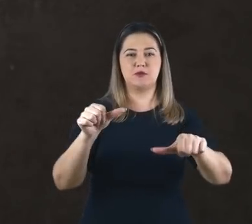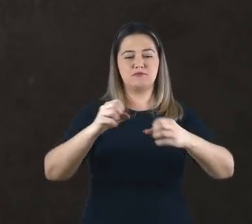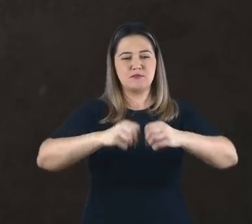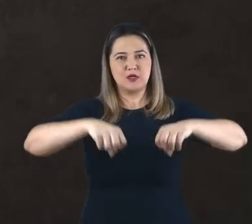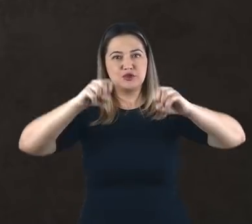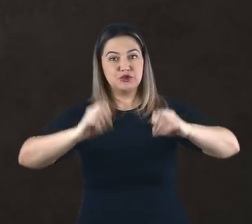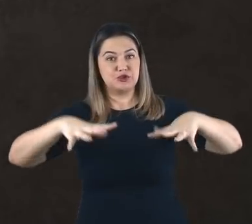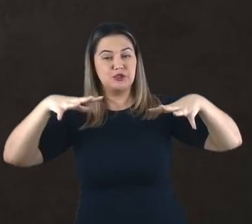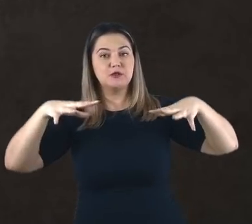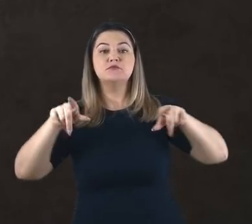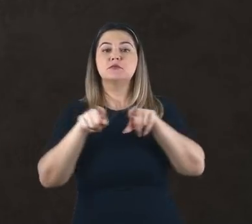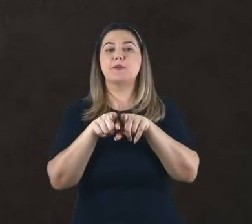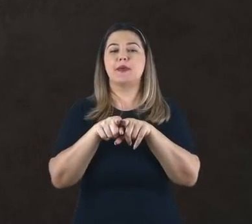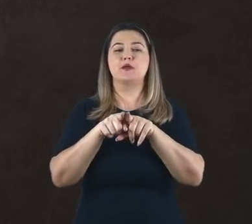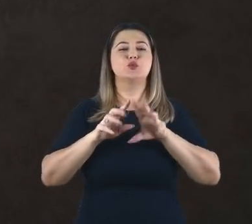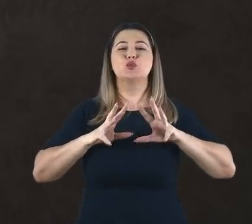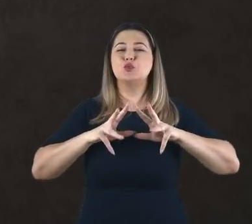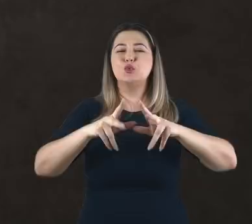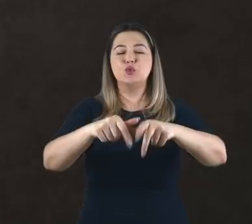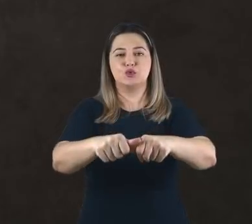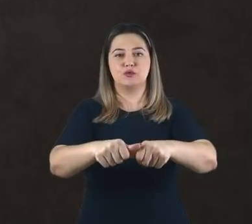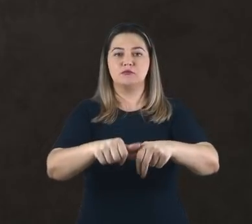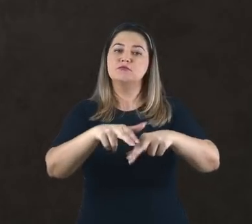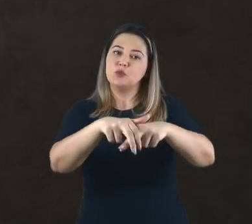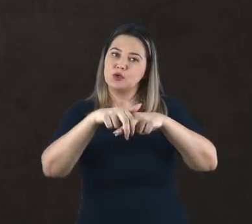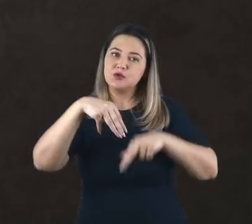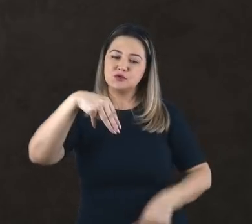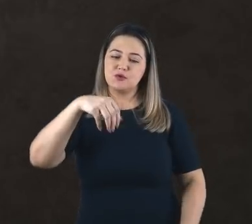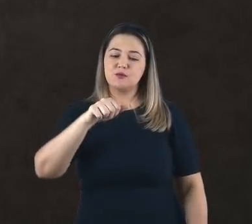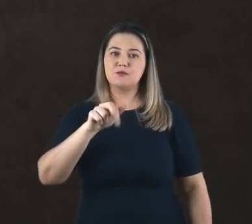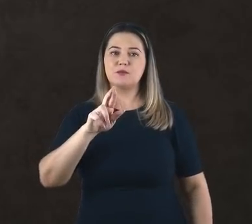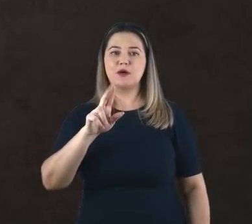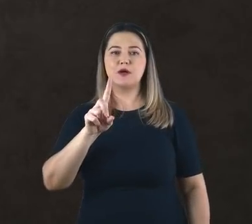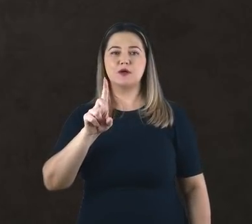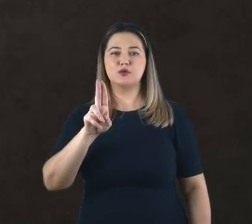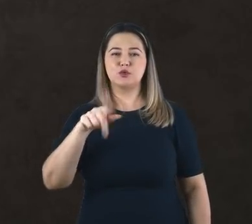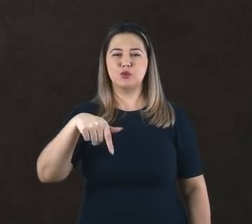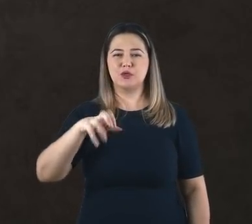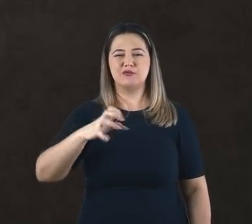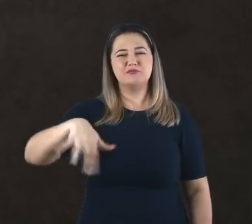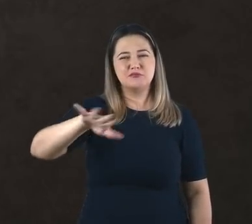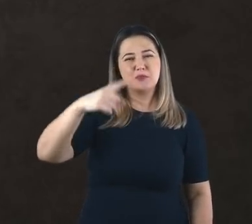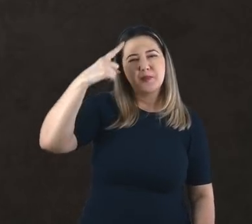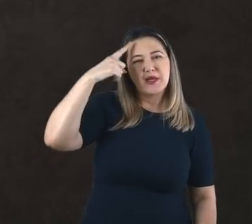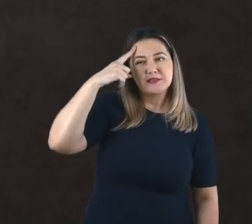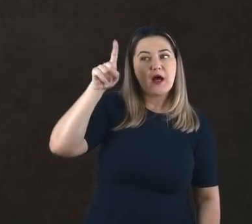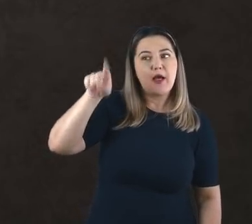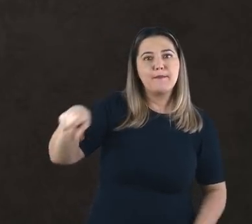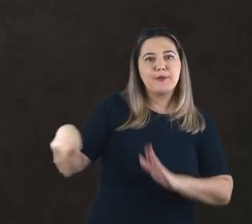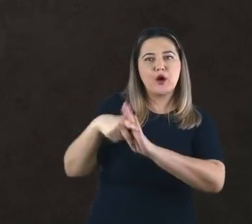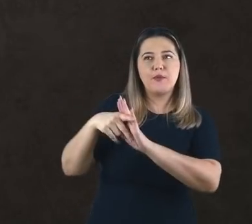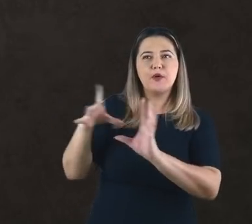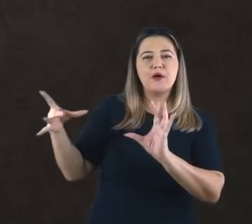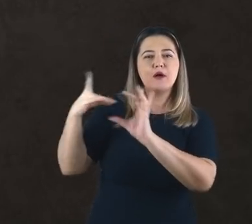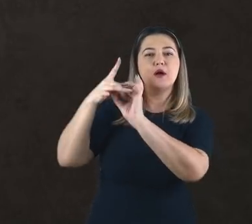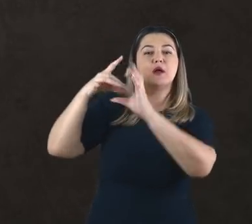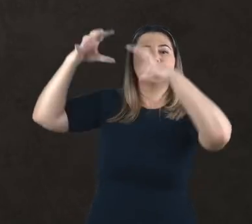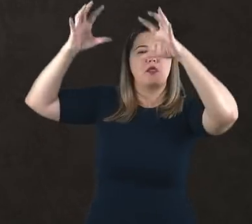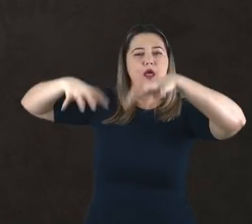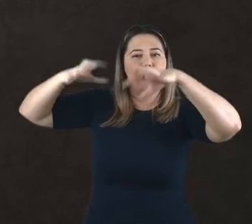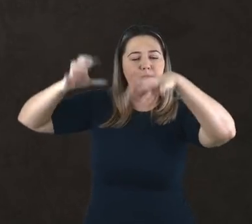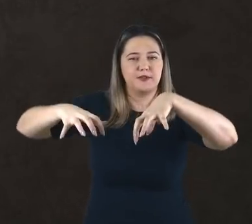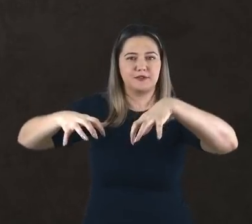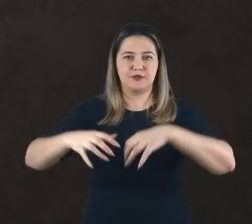justiça. Embora, às vezes, também, Marduk pode ser referido como um deus da tempestade ou uma divindade agrícola. O seu